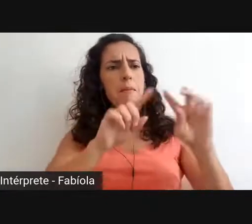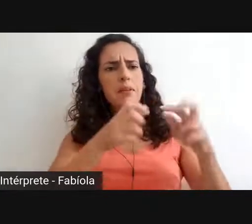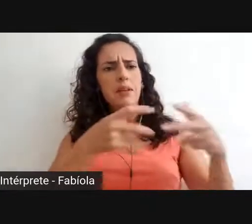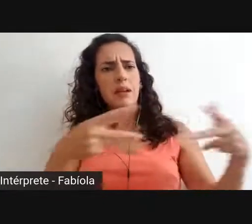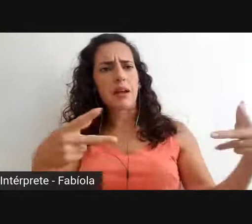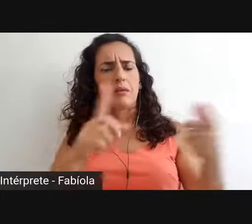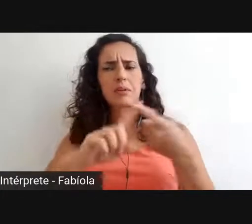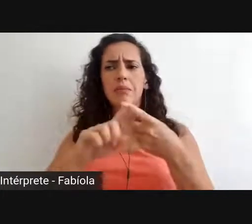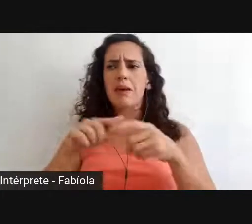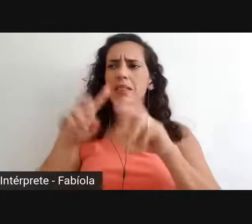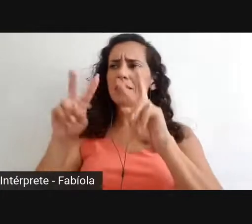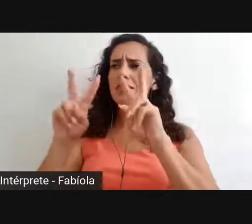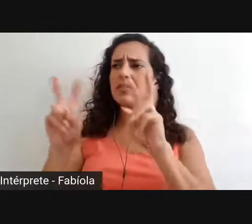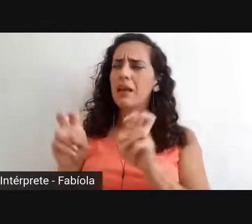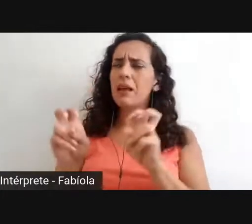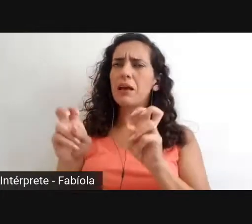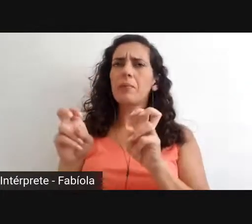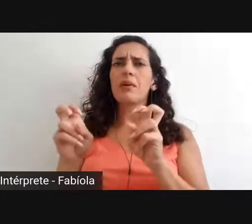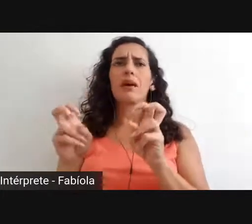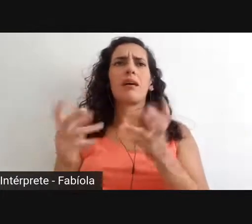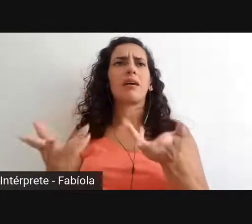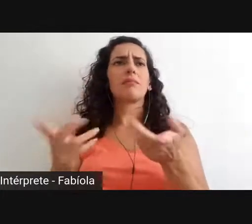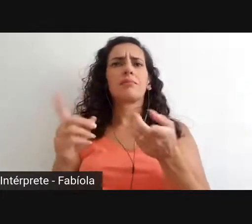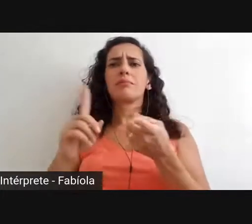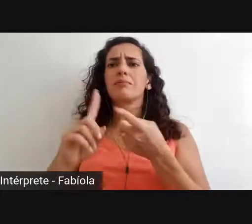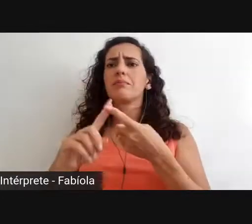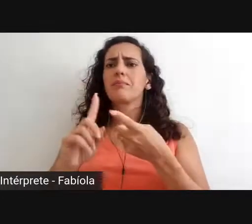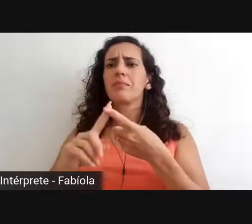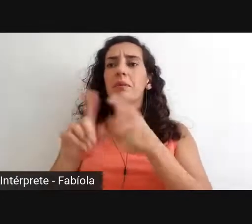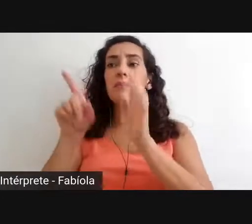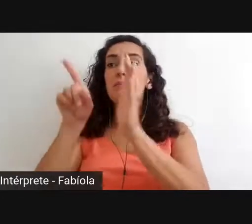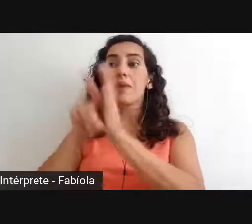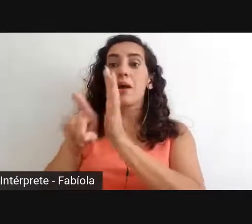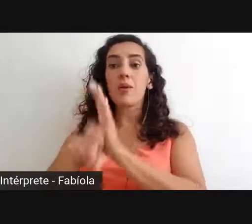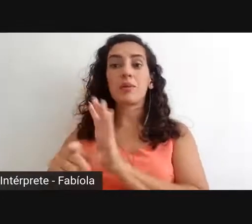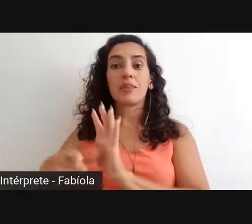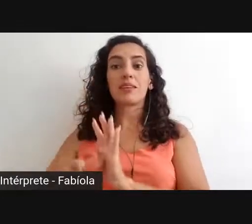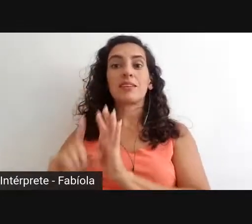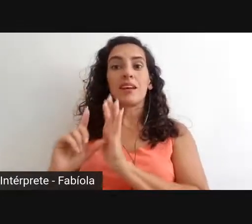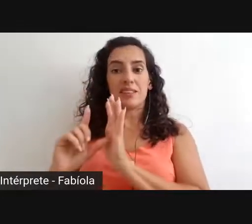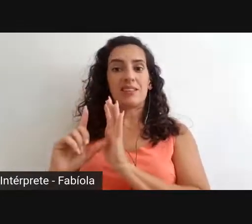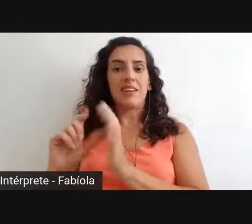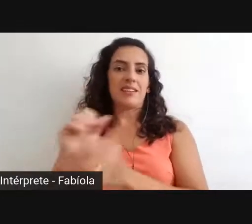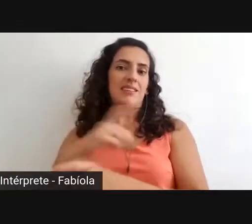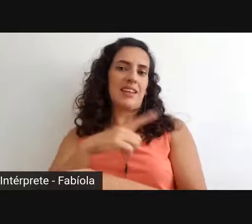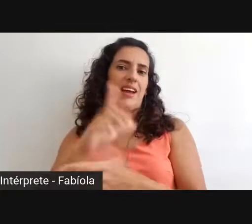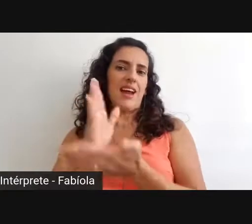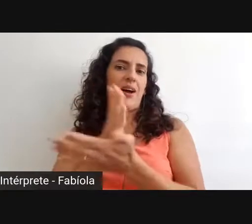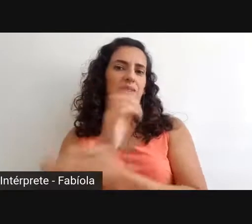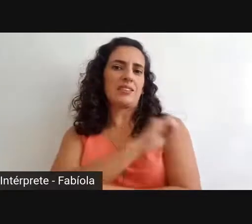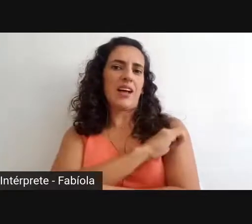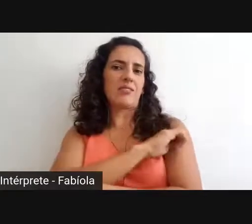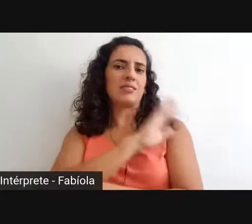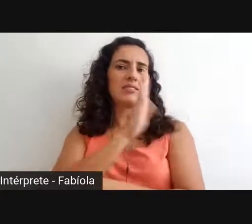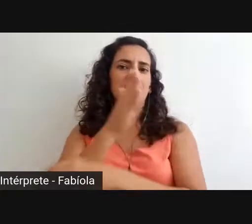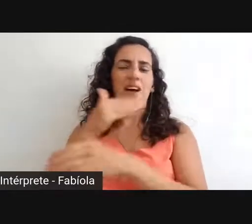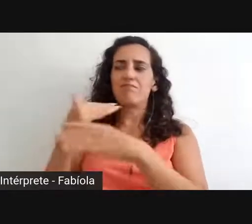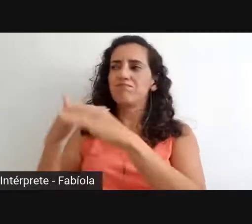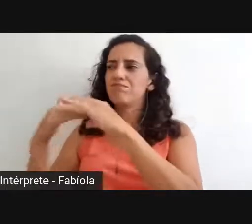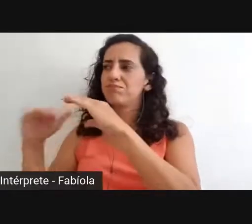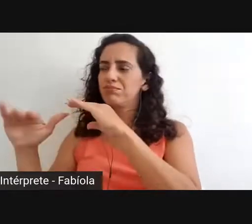do tema, o recebimento das perguntas prévias dos alunos, da disciplina, com a professora Eliane.